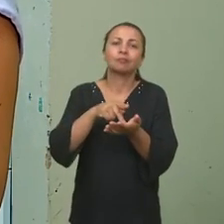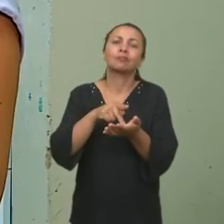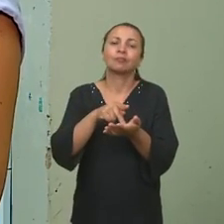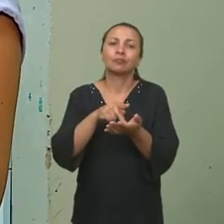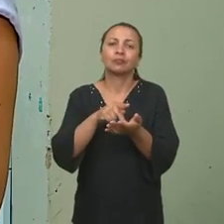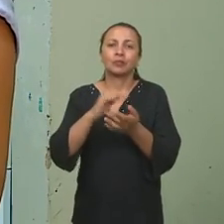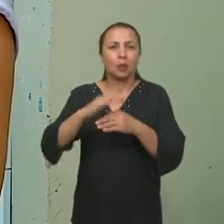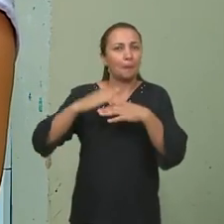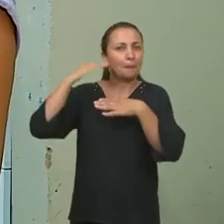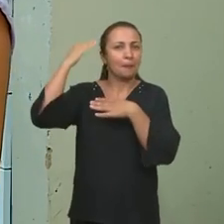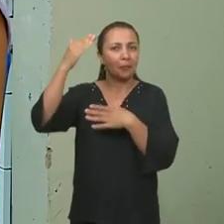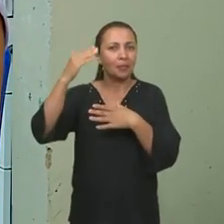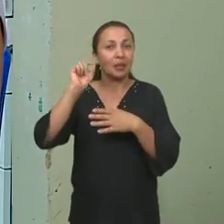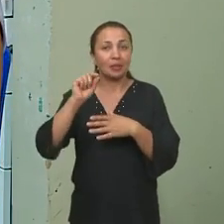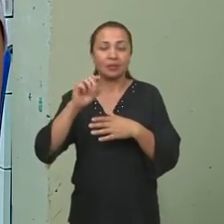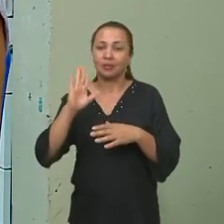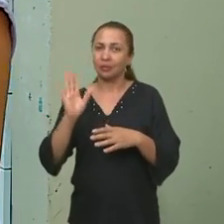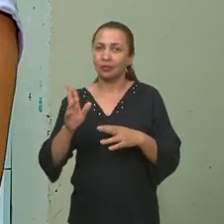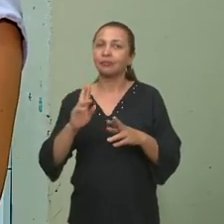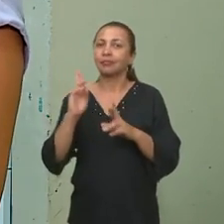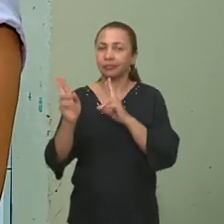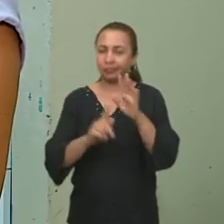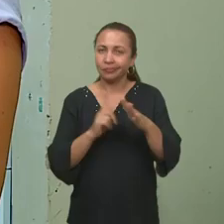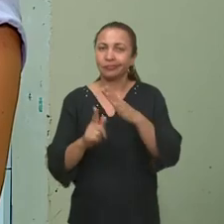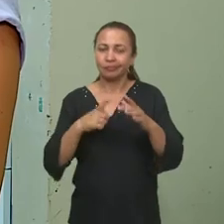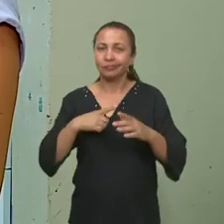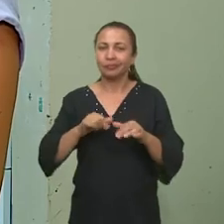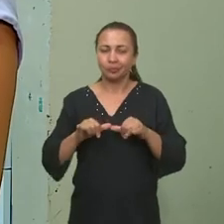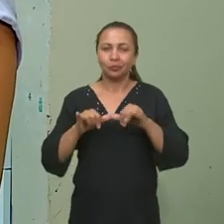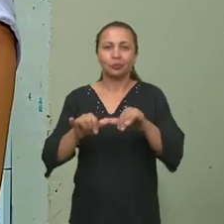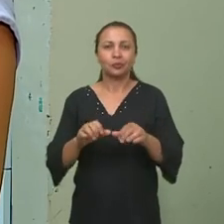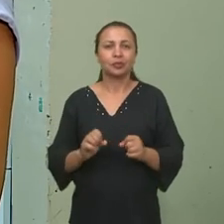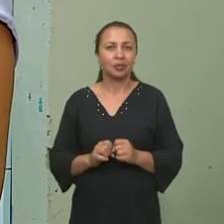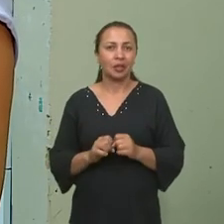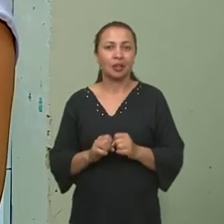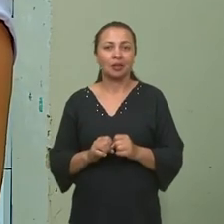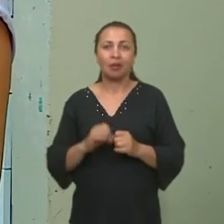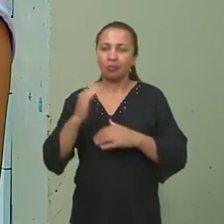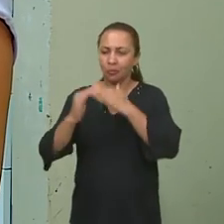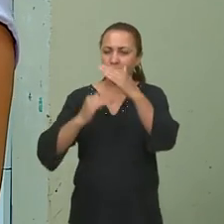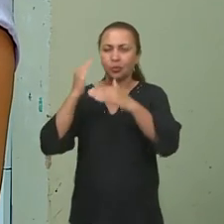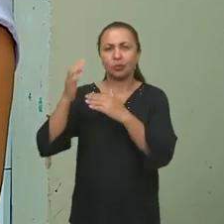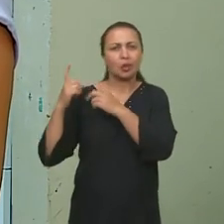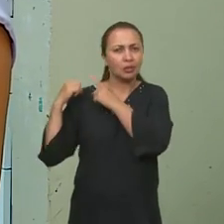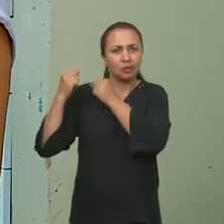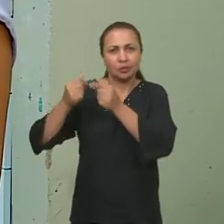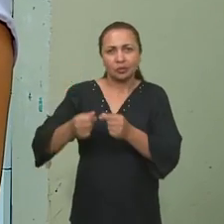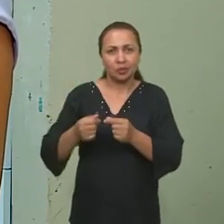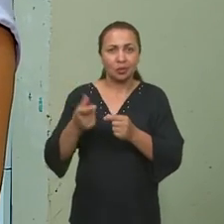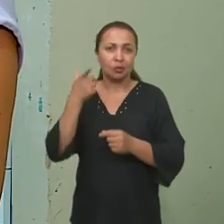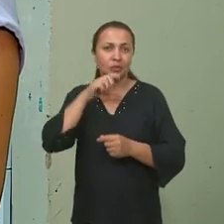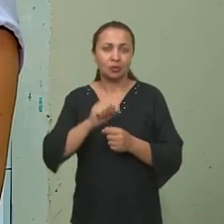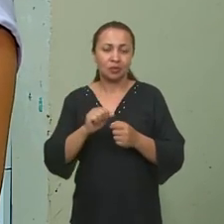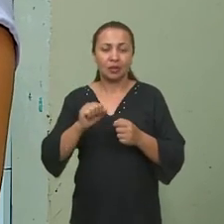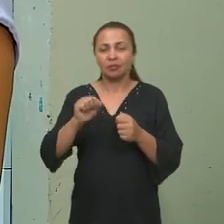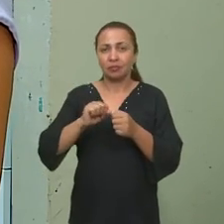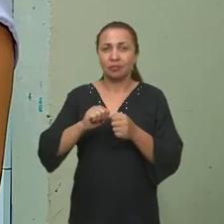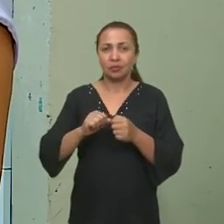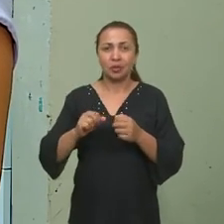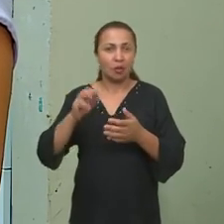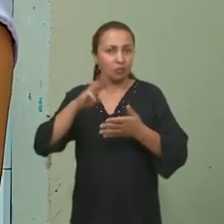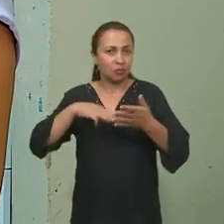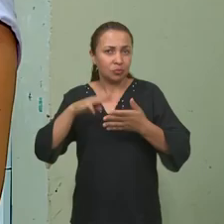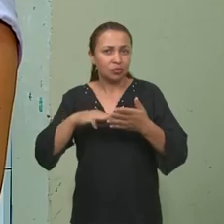superiores às que geralmente se encontram no mercado. Os processos tradicionais, eles conseguem produzir esses